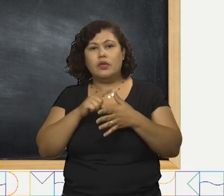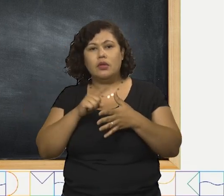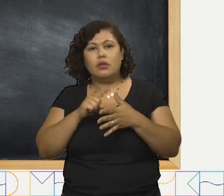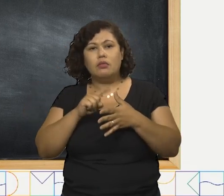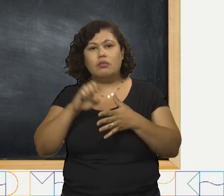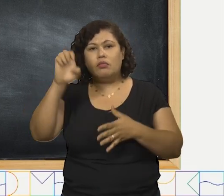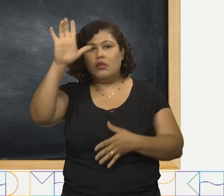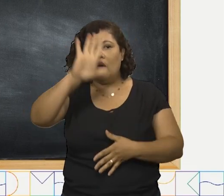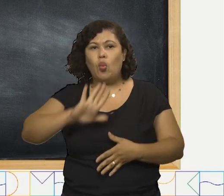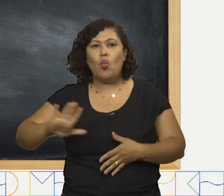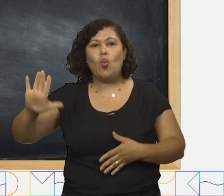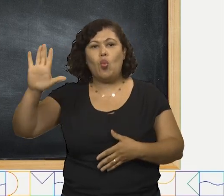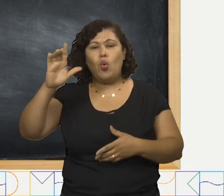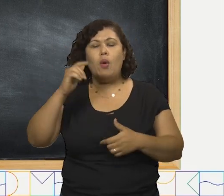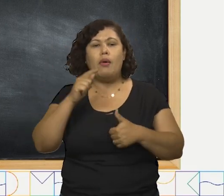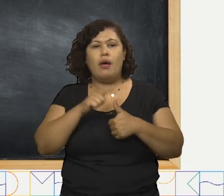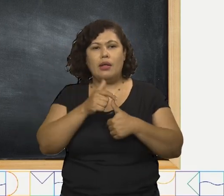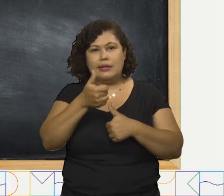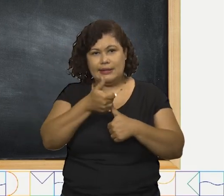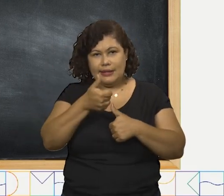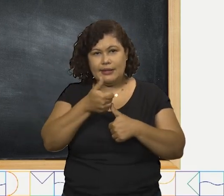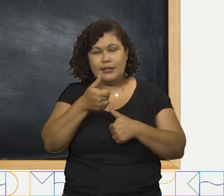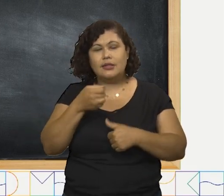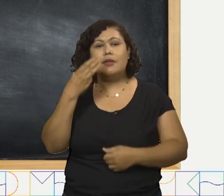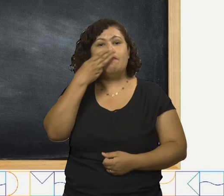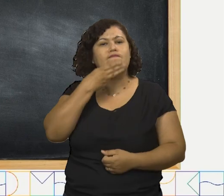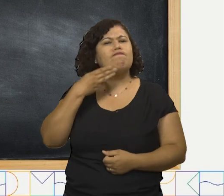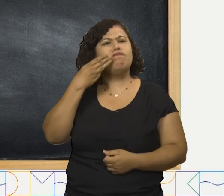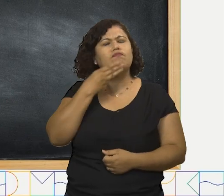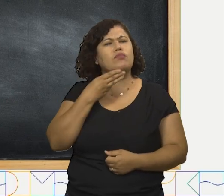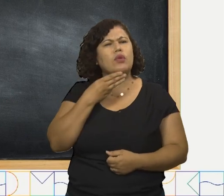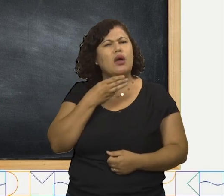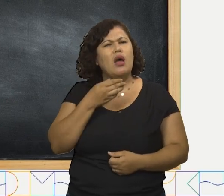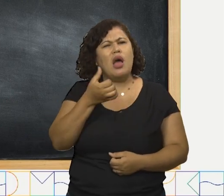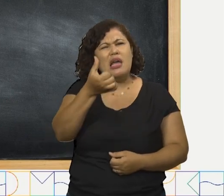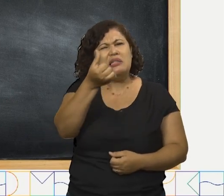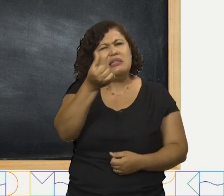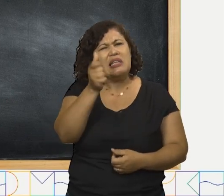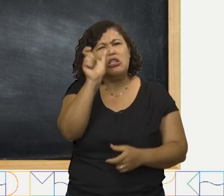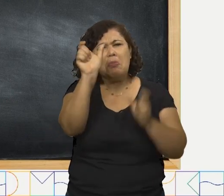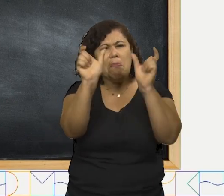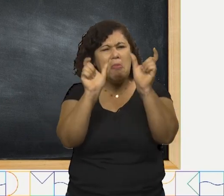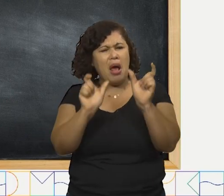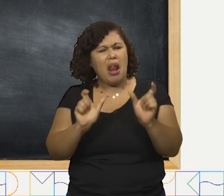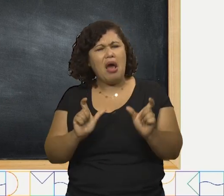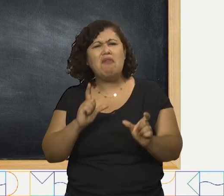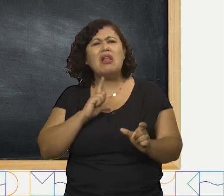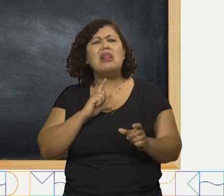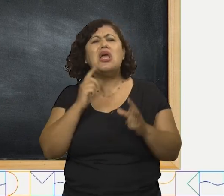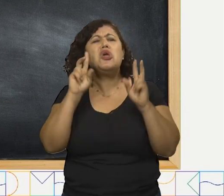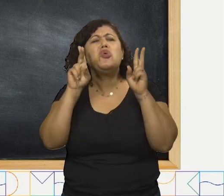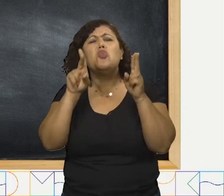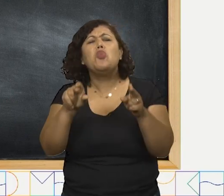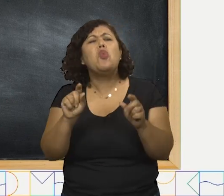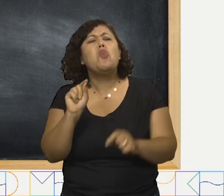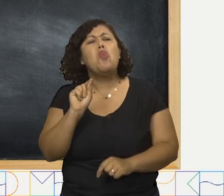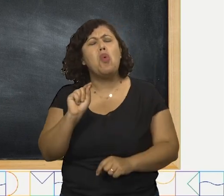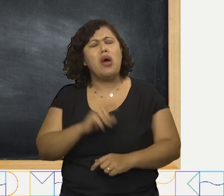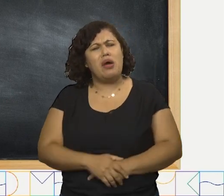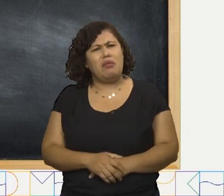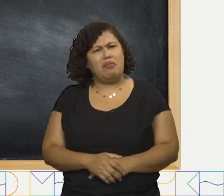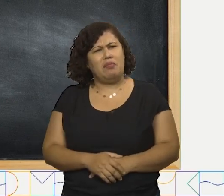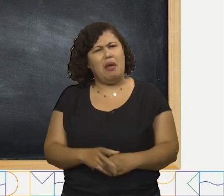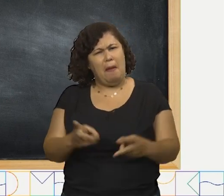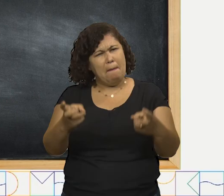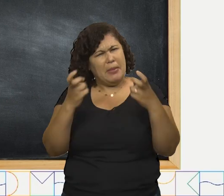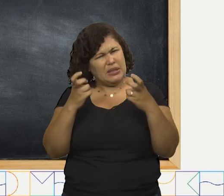e açúcar. O que estas palavras têm em comum? Não percebeu nada?